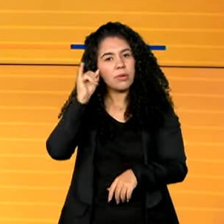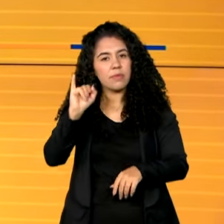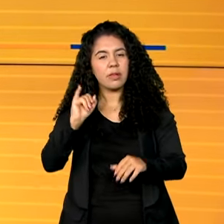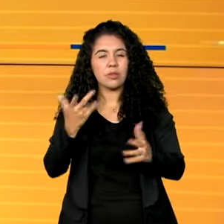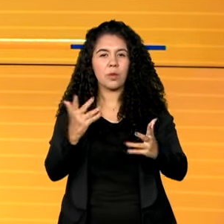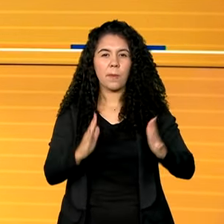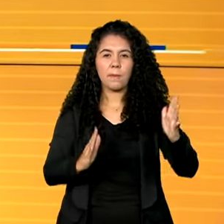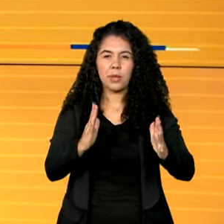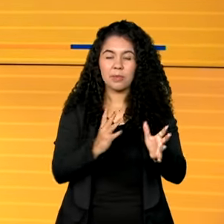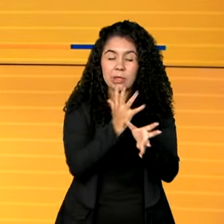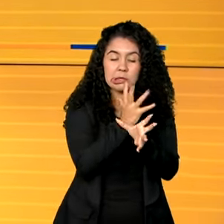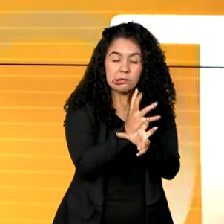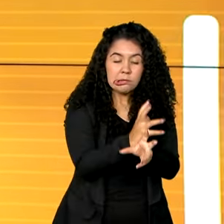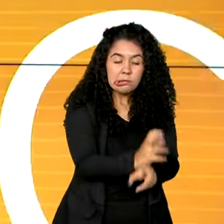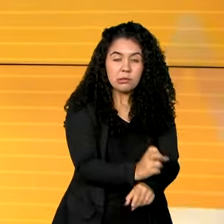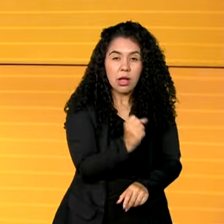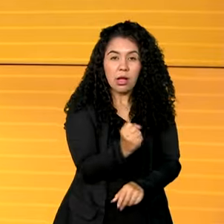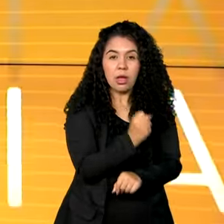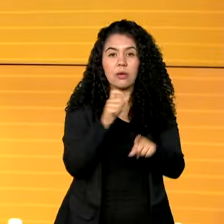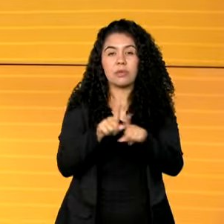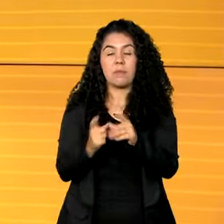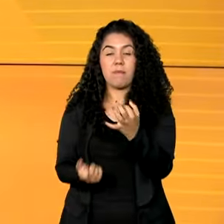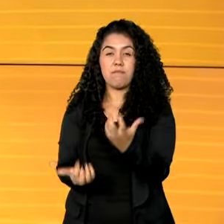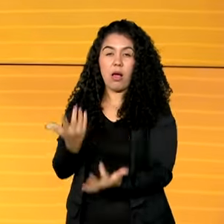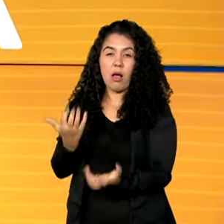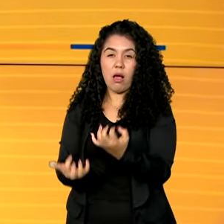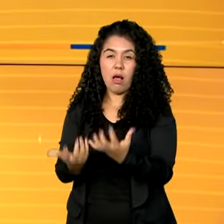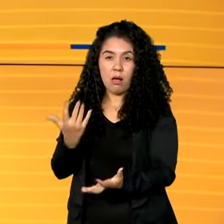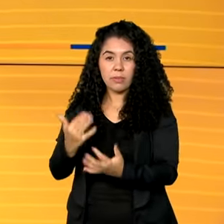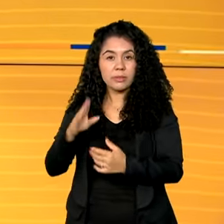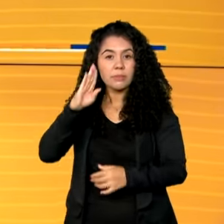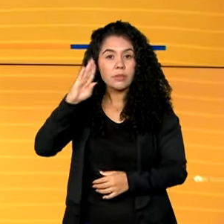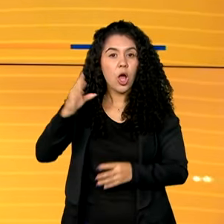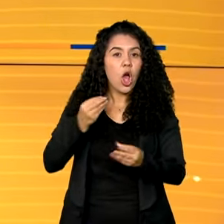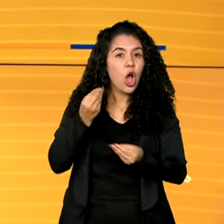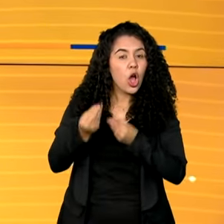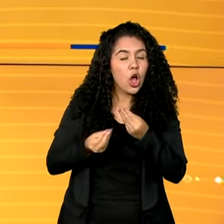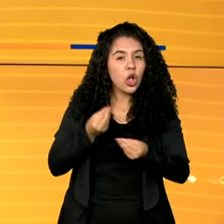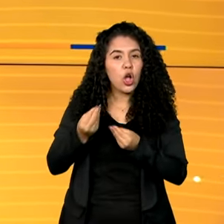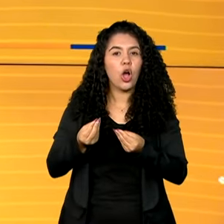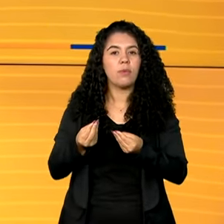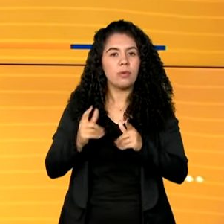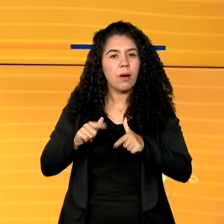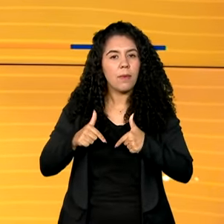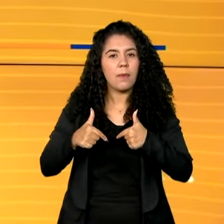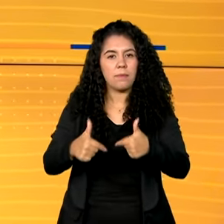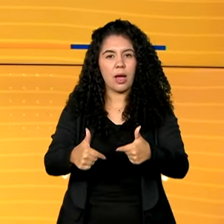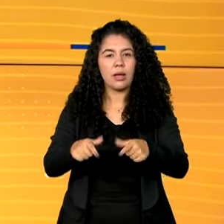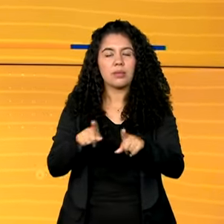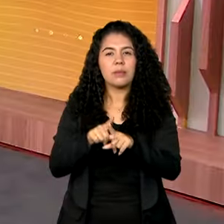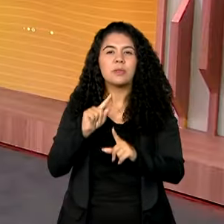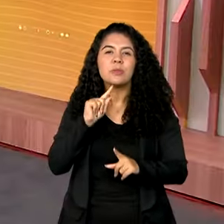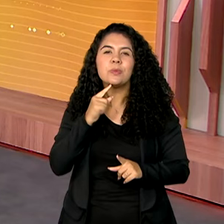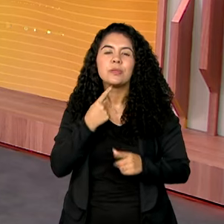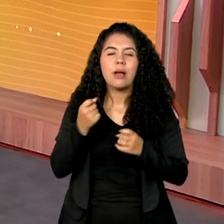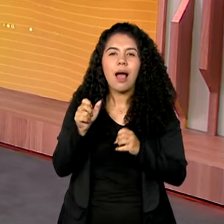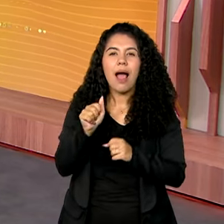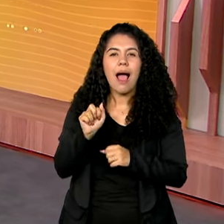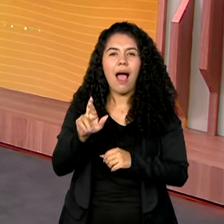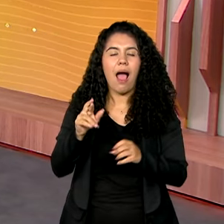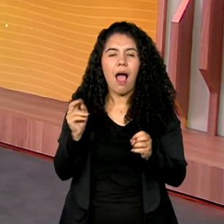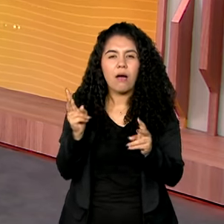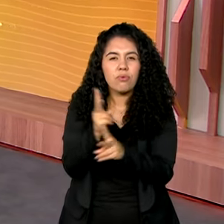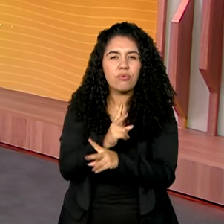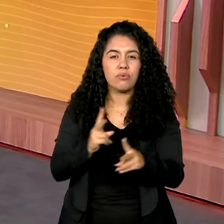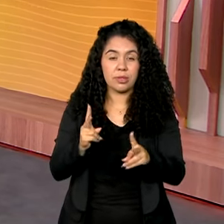estiagem extrema e incêndios, principalmente como lidar com queimadas e poluição do ar. E como